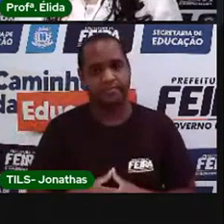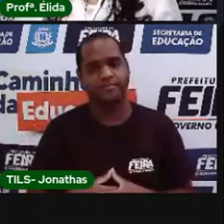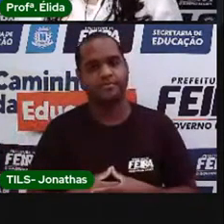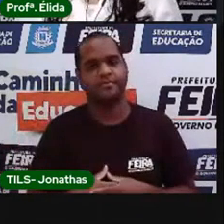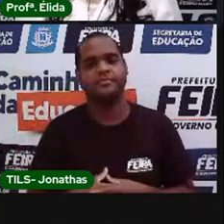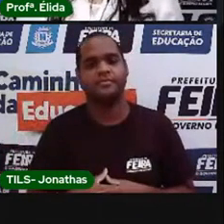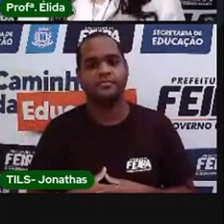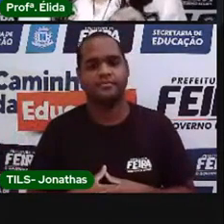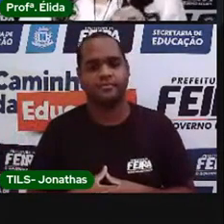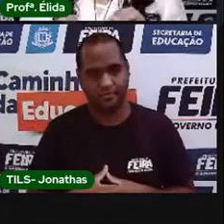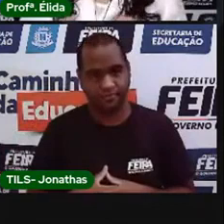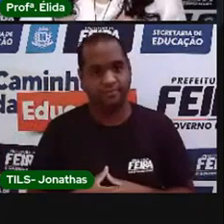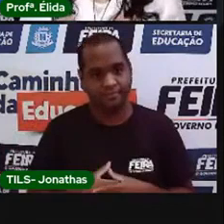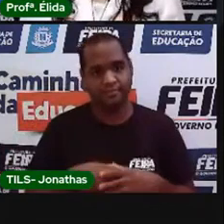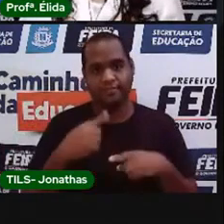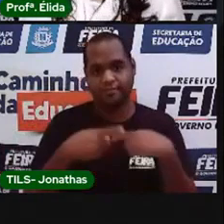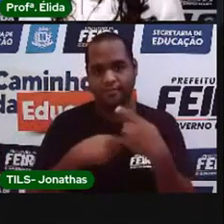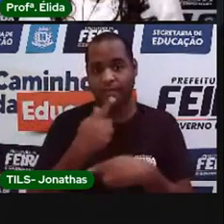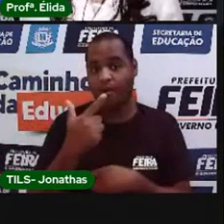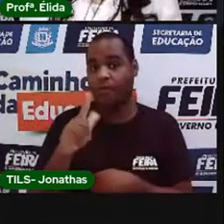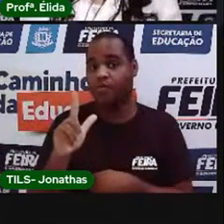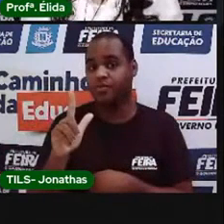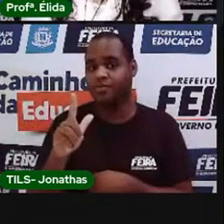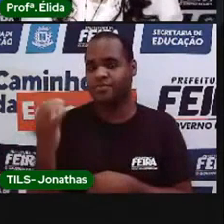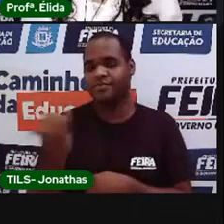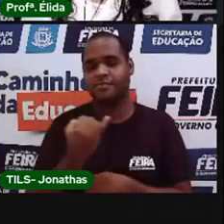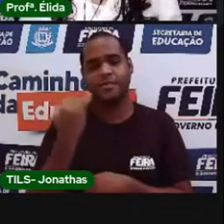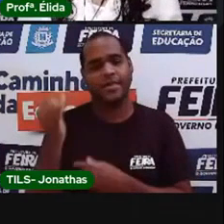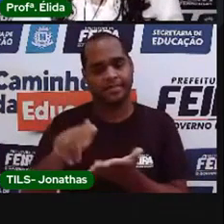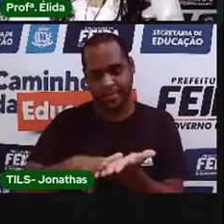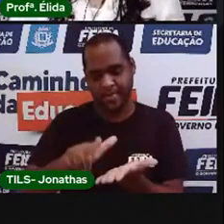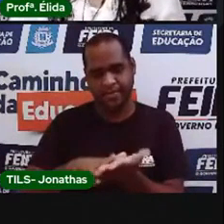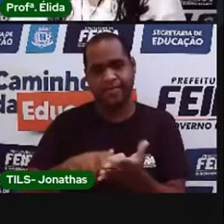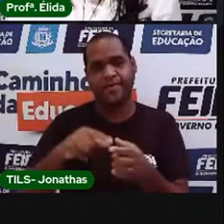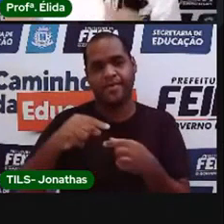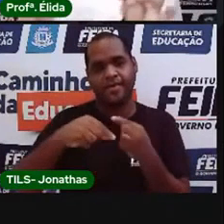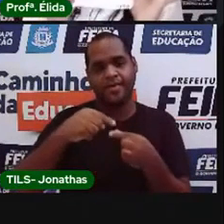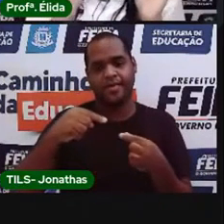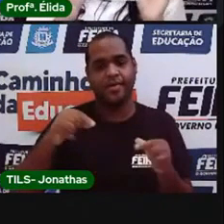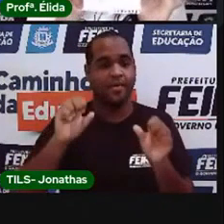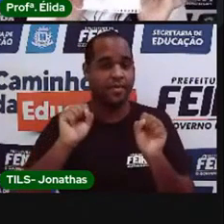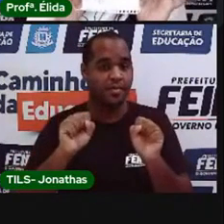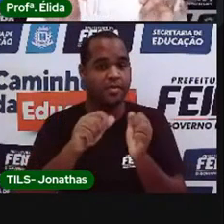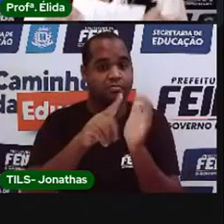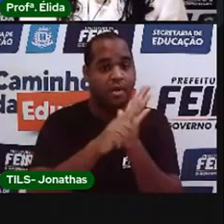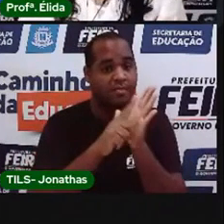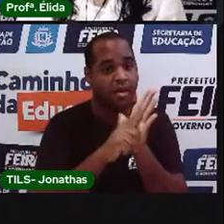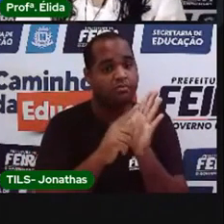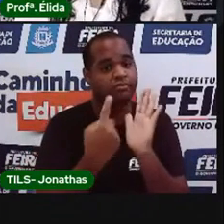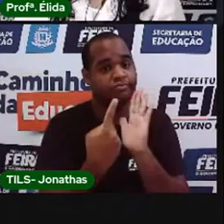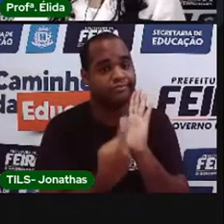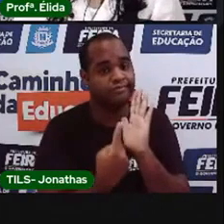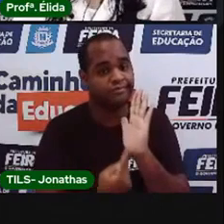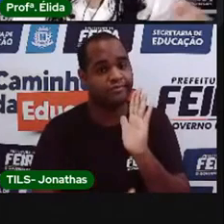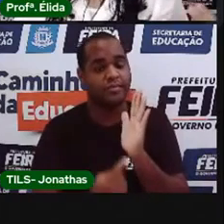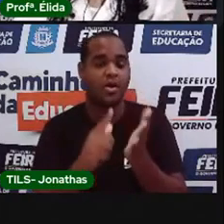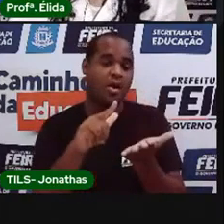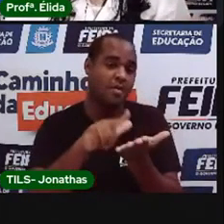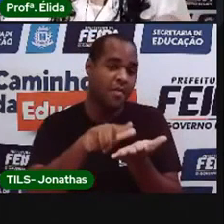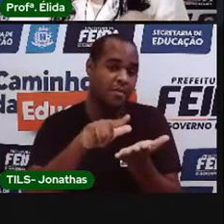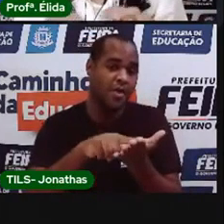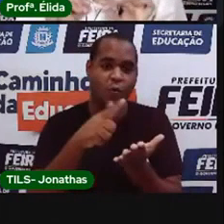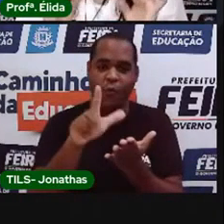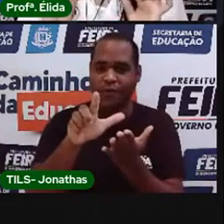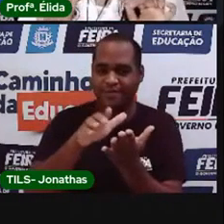Depois, você tem que ter pedacinhos de papel. Pode ser de folha de caderno, de papel